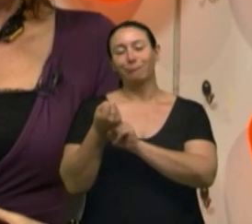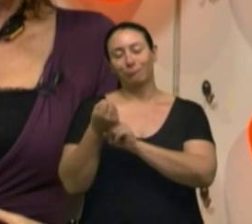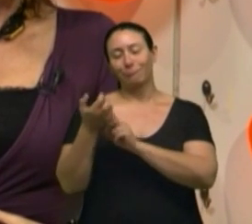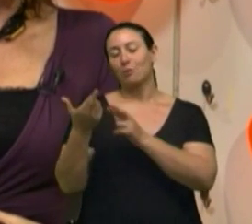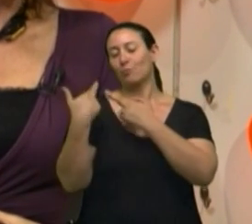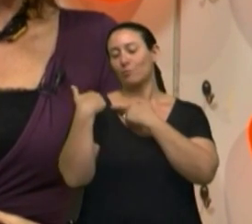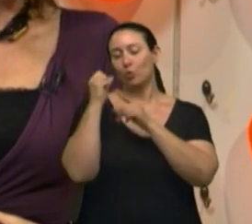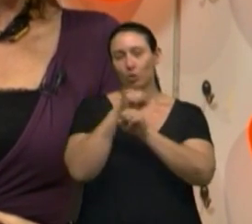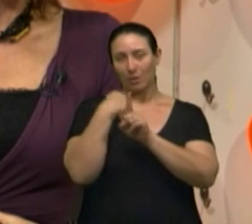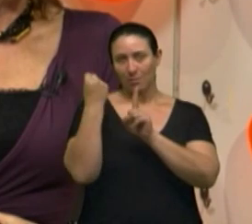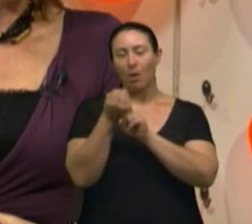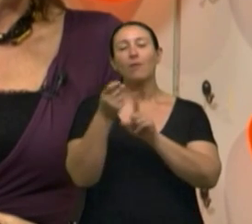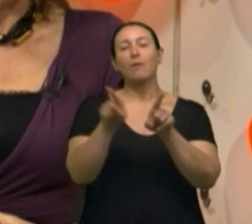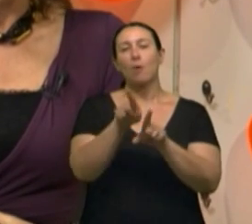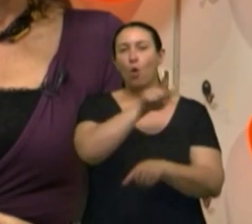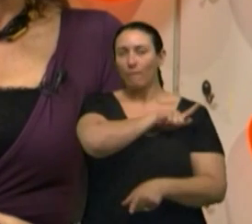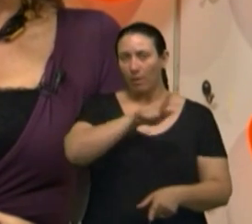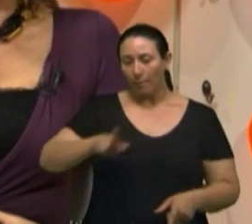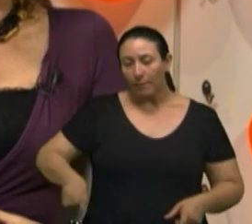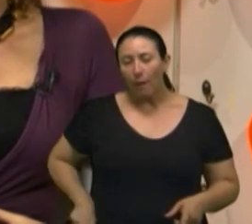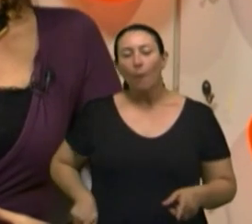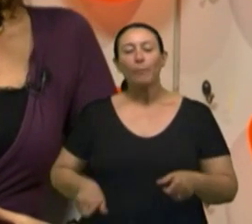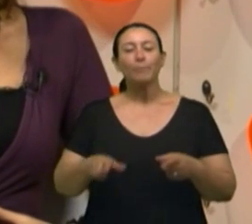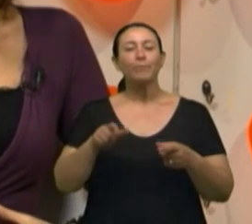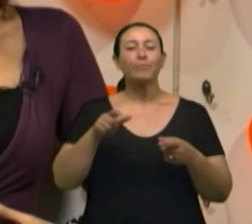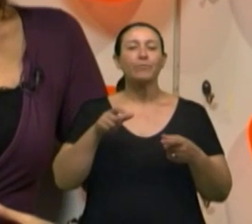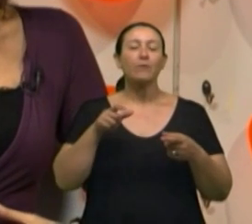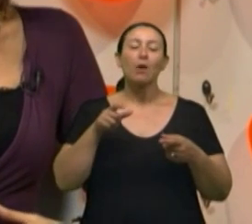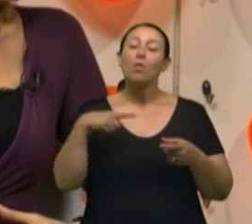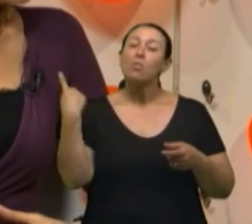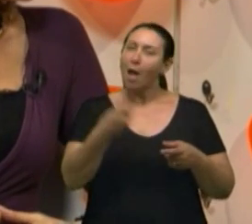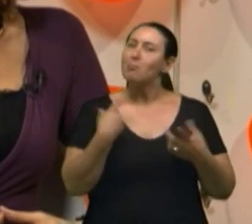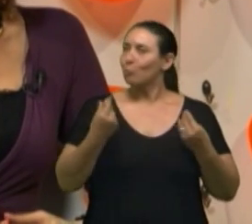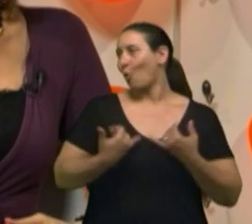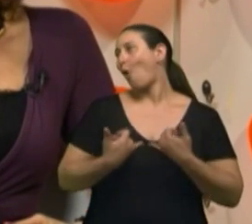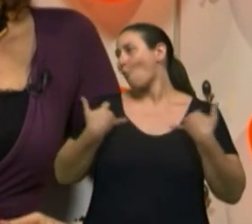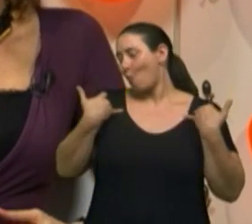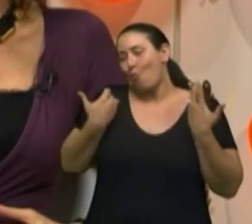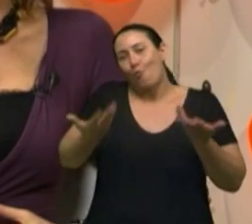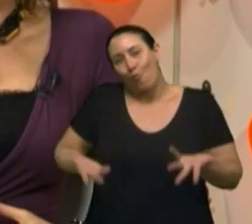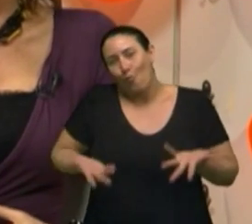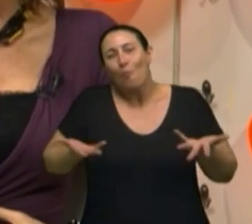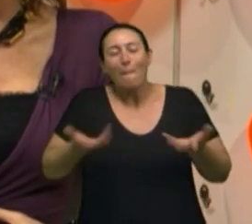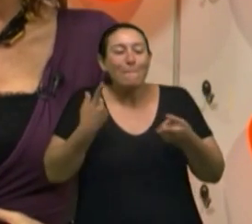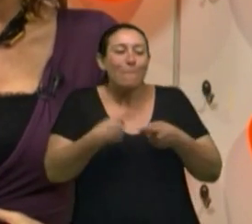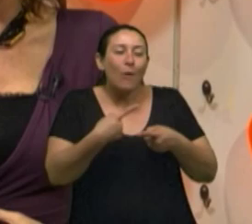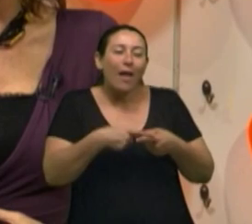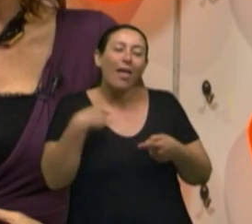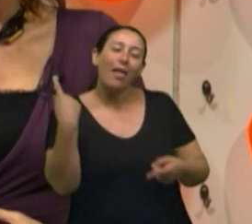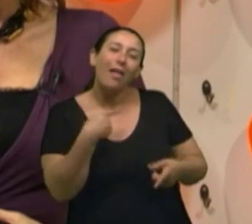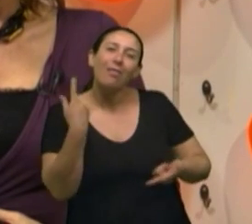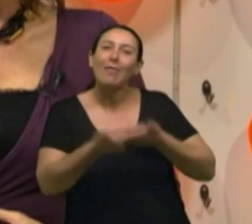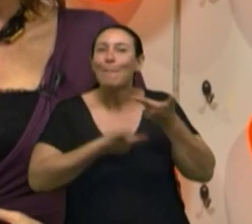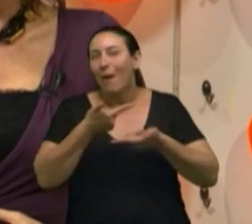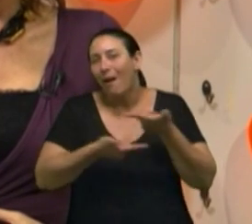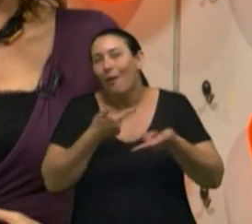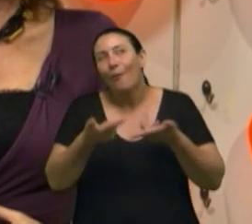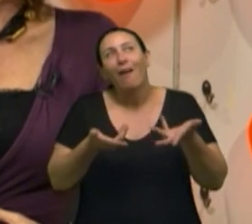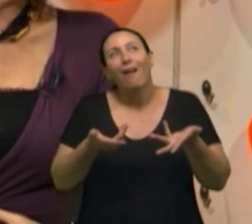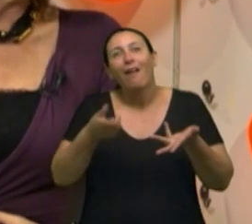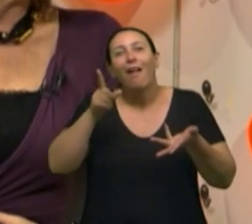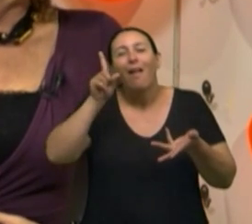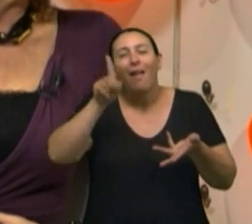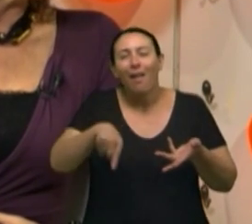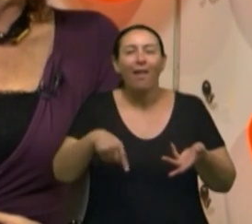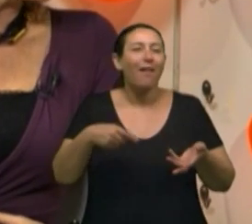Governamental, né? Governamental, então, nós somos muito orgulhosos disso. O nosso trabalho, ele é